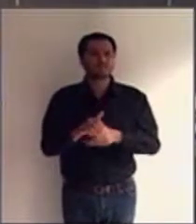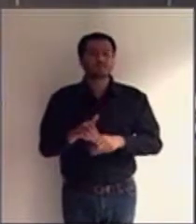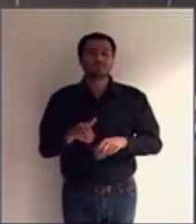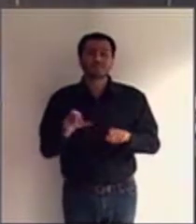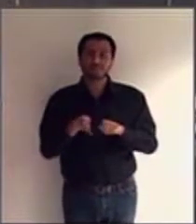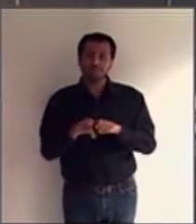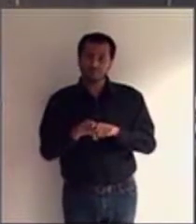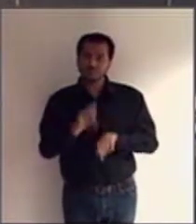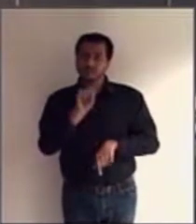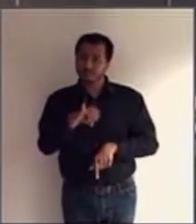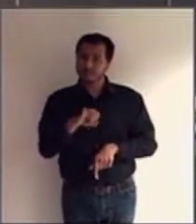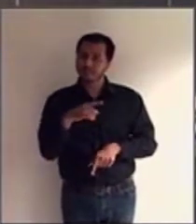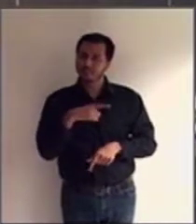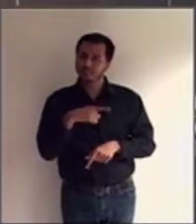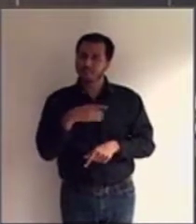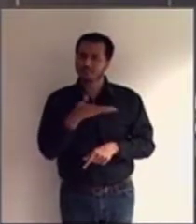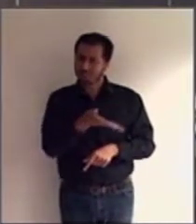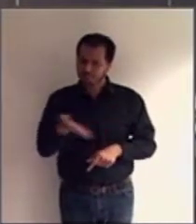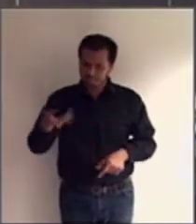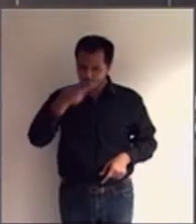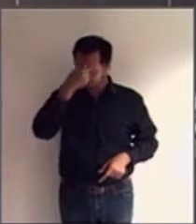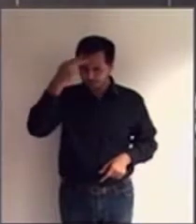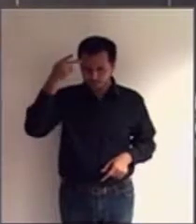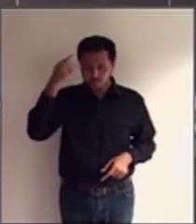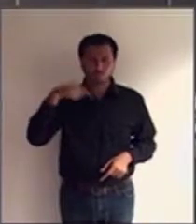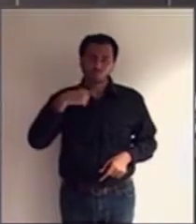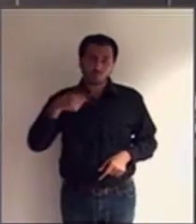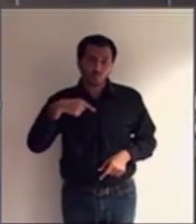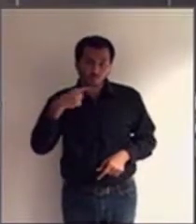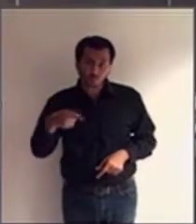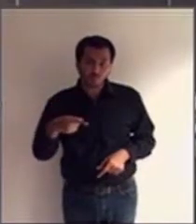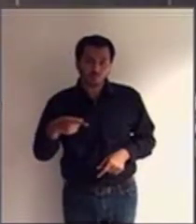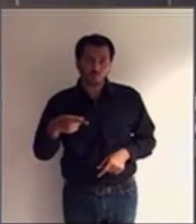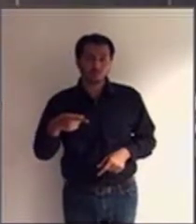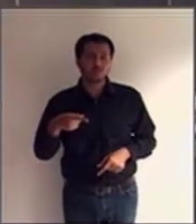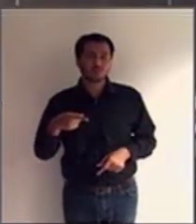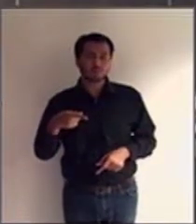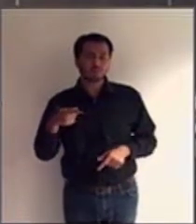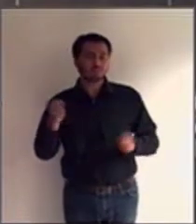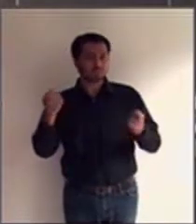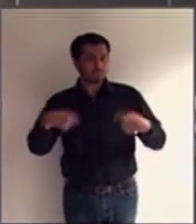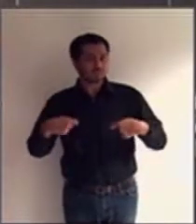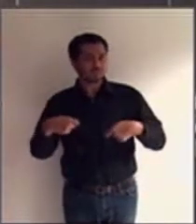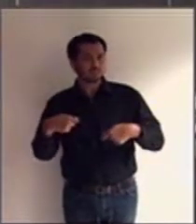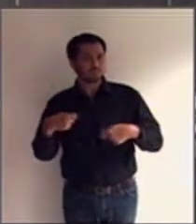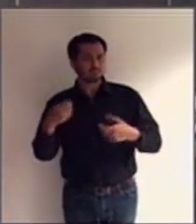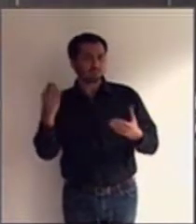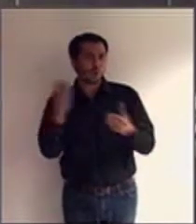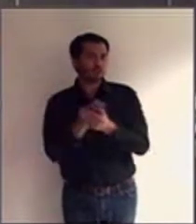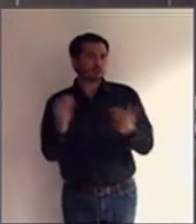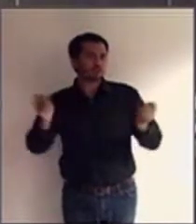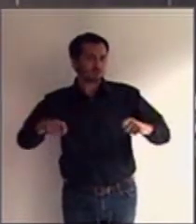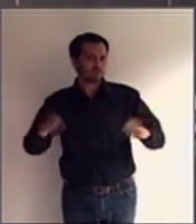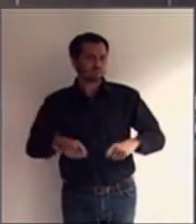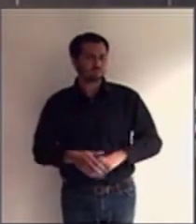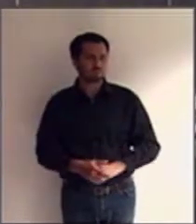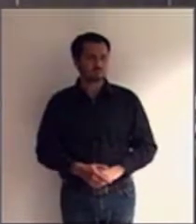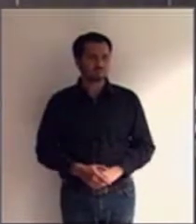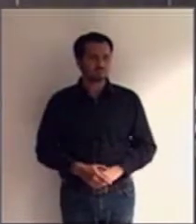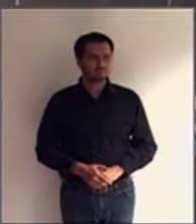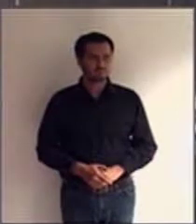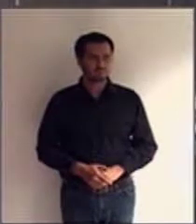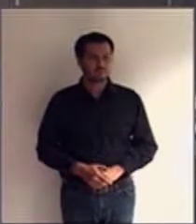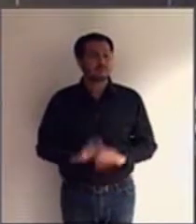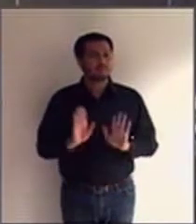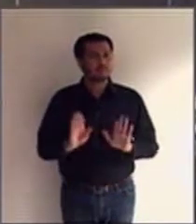se existindo essas pessoas, elas forem incapazes. É importante mencionar que o Ministério Público ele